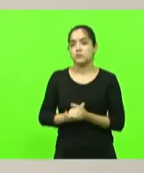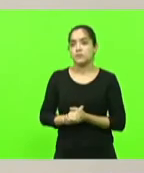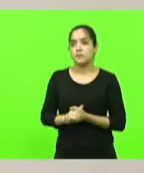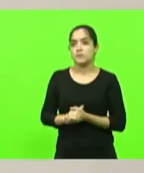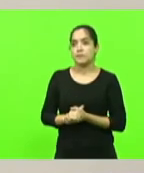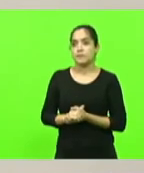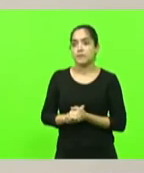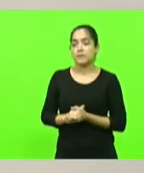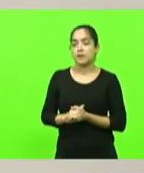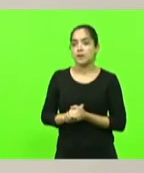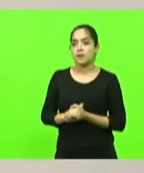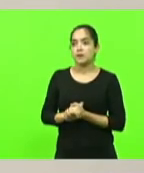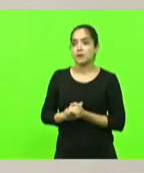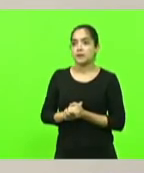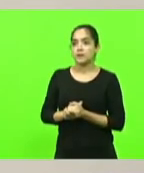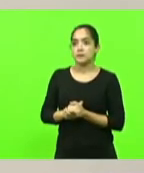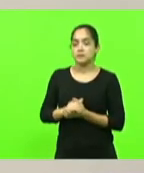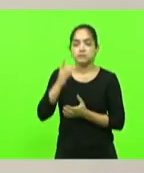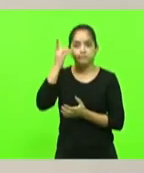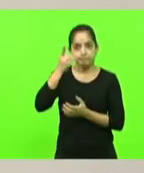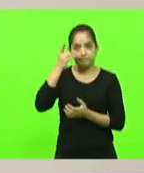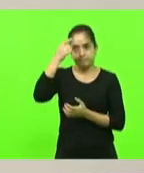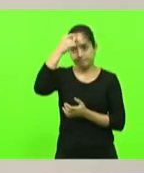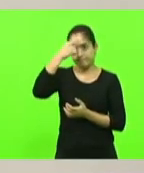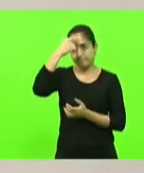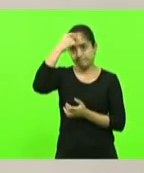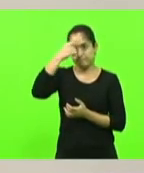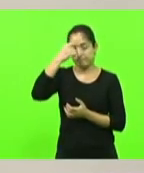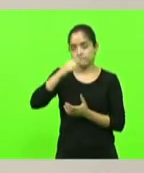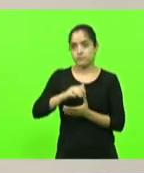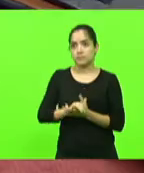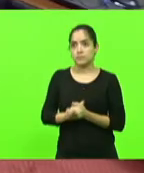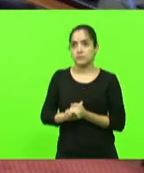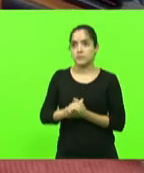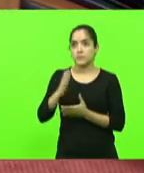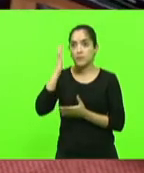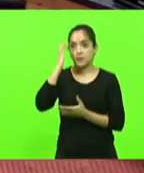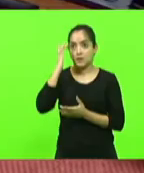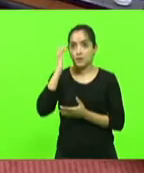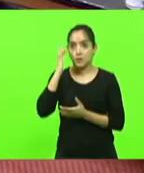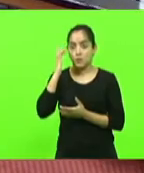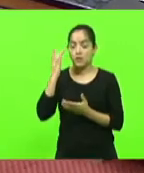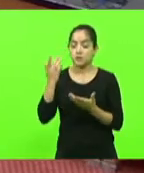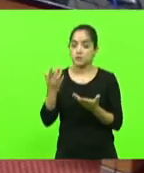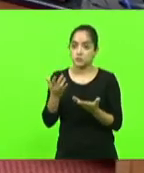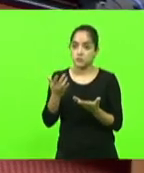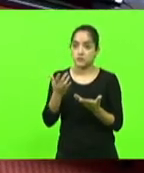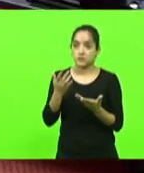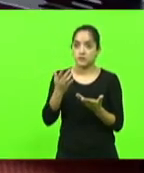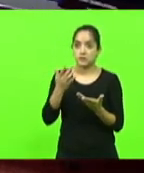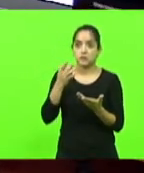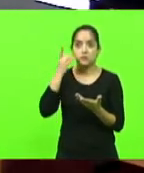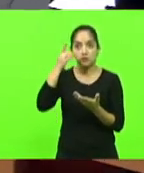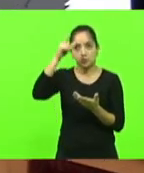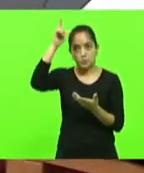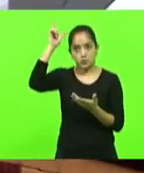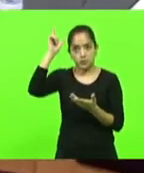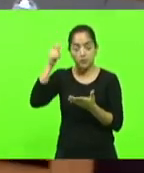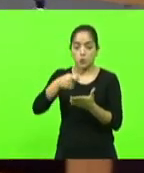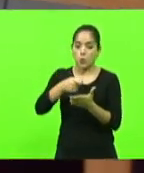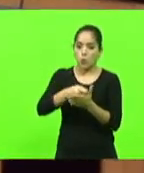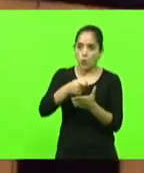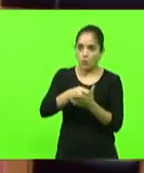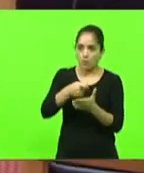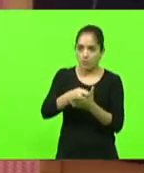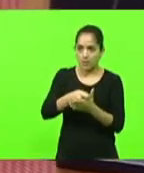ordem senhor presidente pois não deputado Maurício acho que o deputado Sargento Lima está equivocado se cobrar direitos